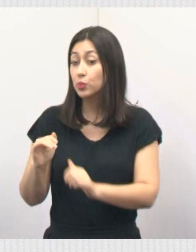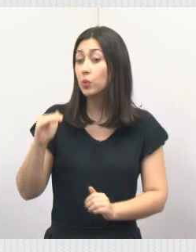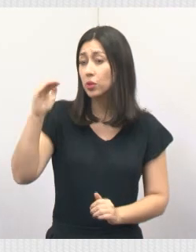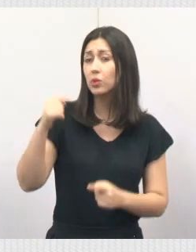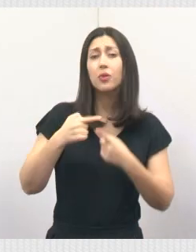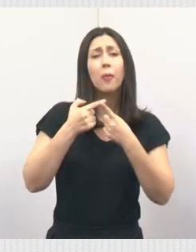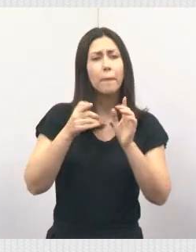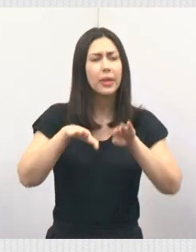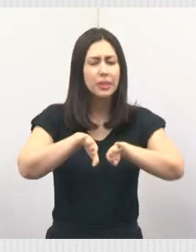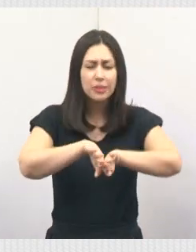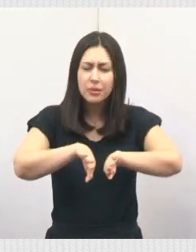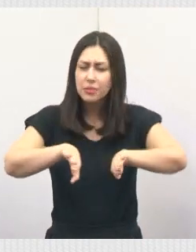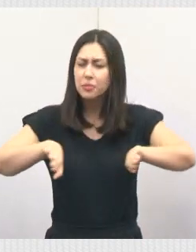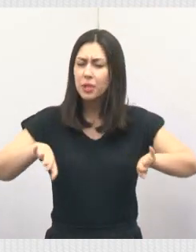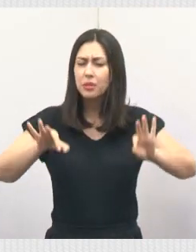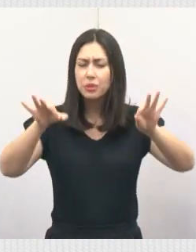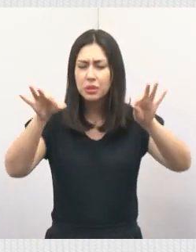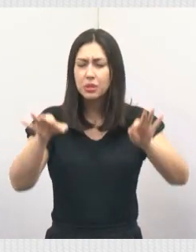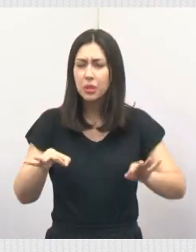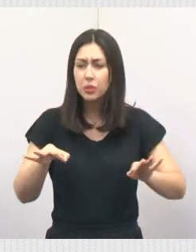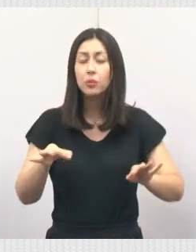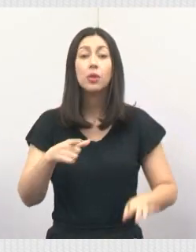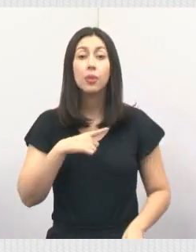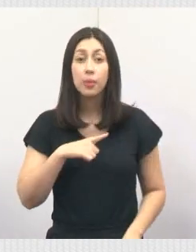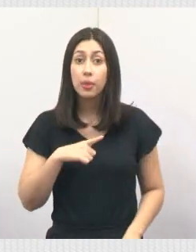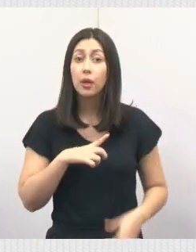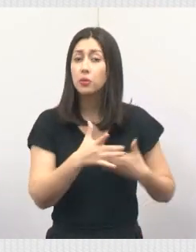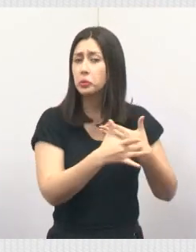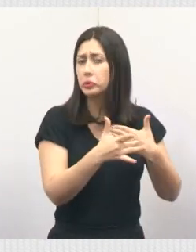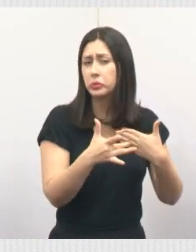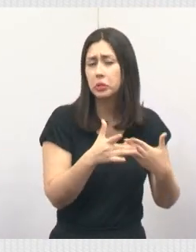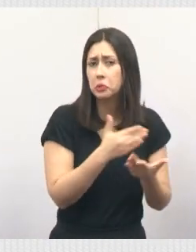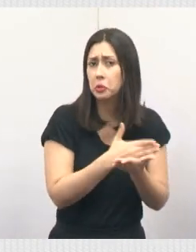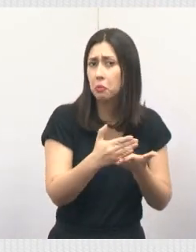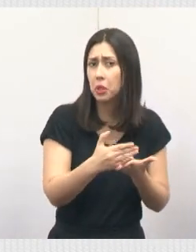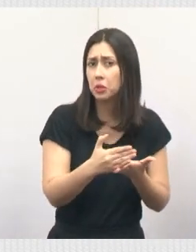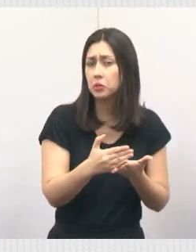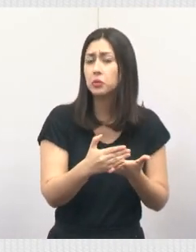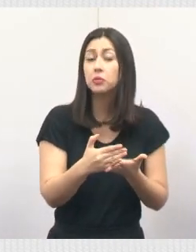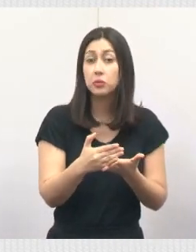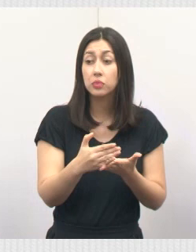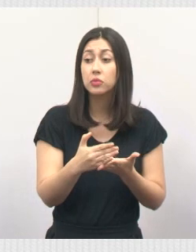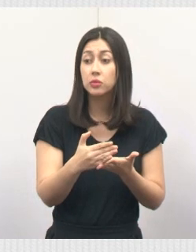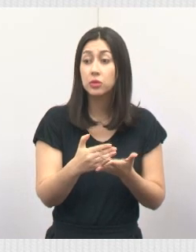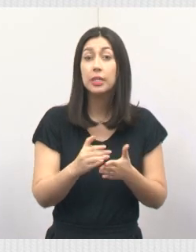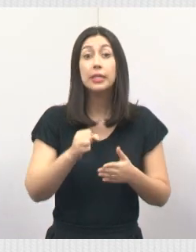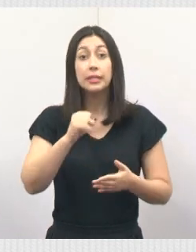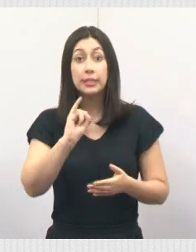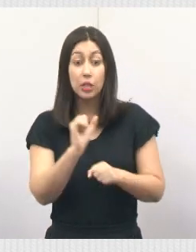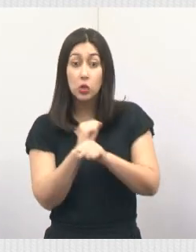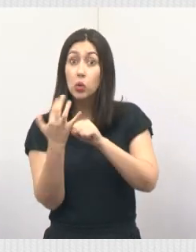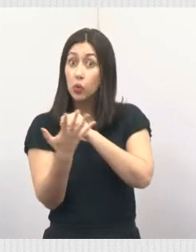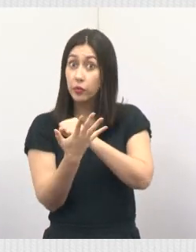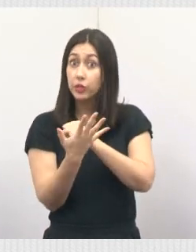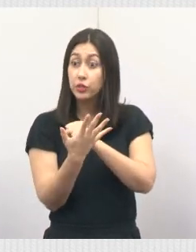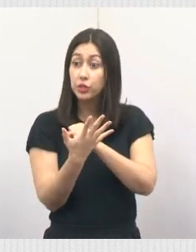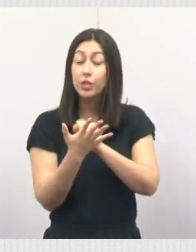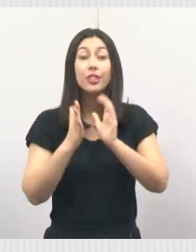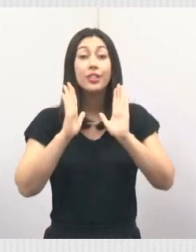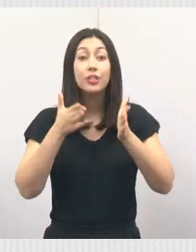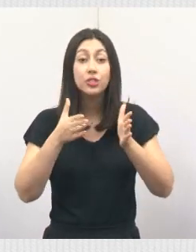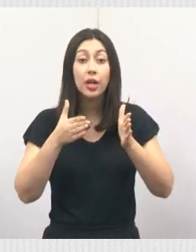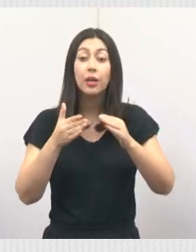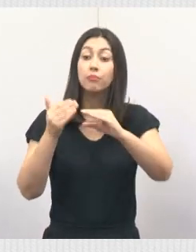está bem separado, passa pela triagem, faz o teste. Esse teste, se deu positivo, ele já é